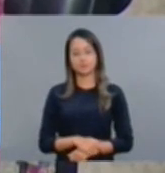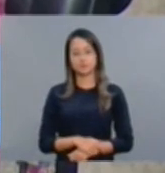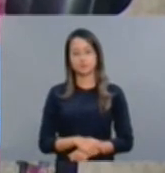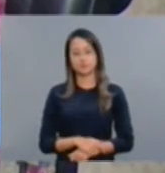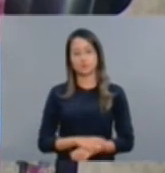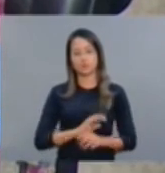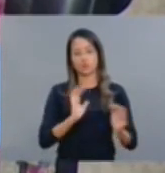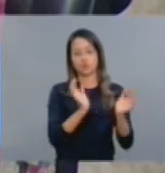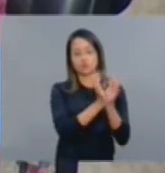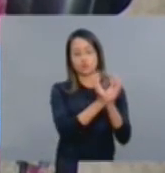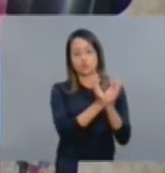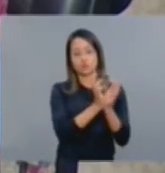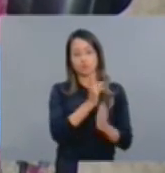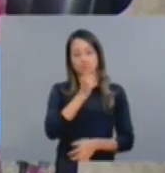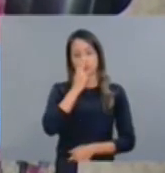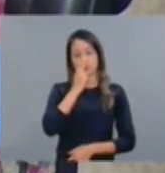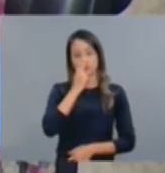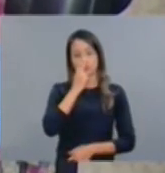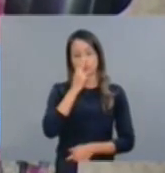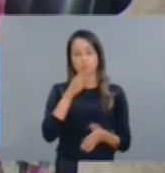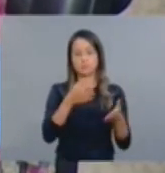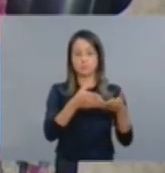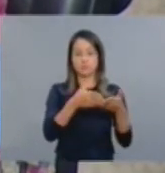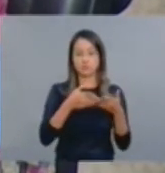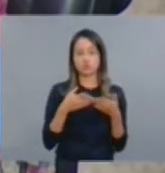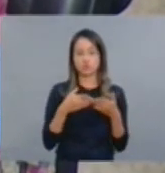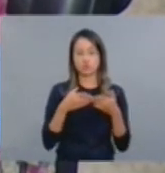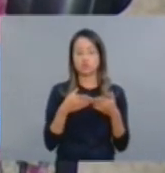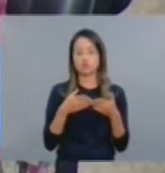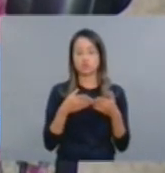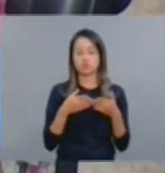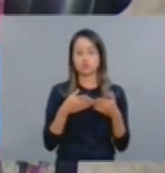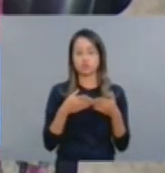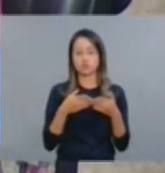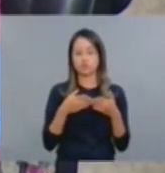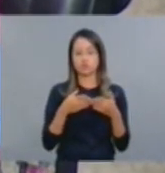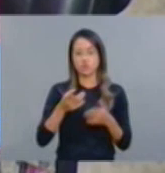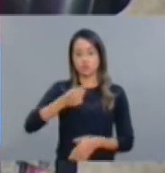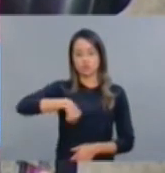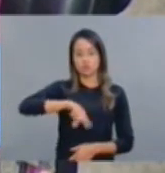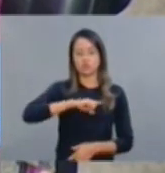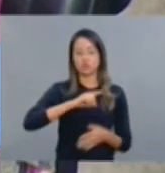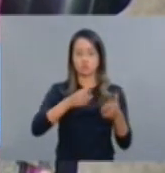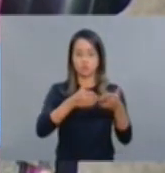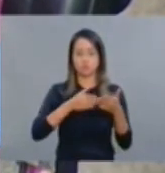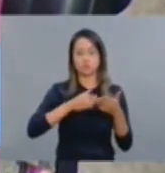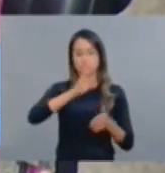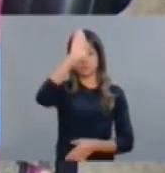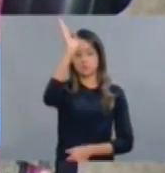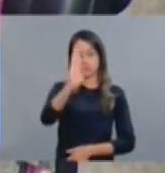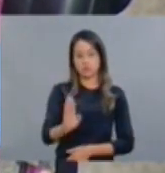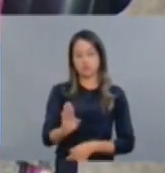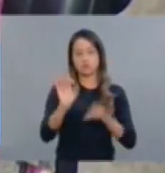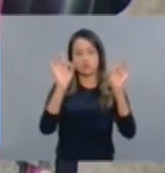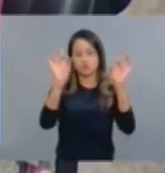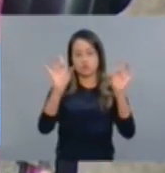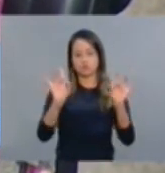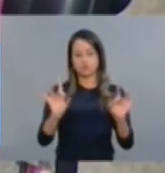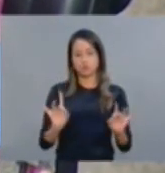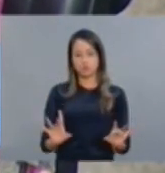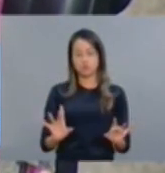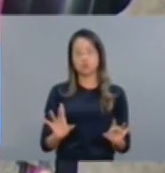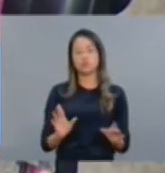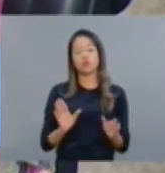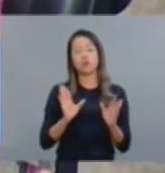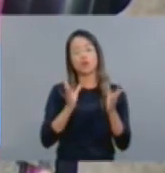evangélicos, que pedindo, por isso nós pedimos à nação, em especial aos nossos irmãos em Cristo,